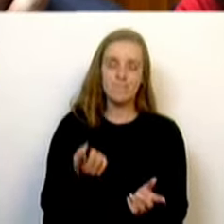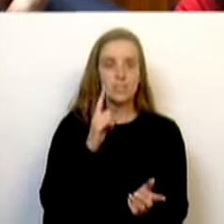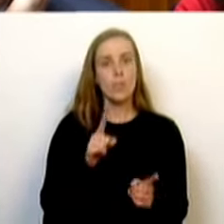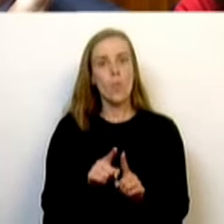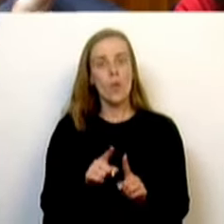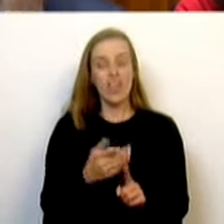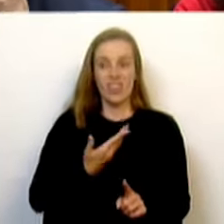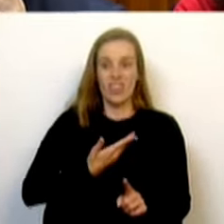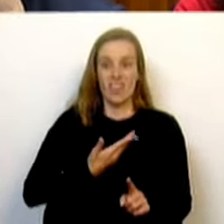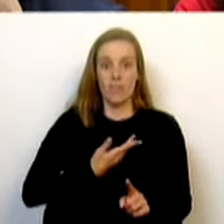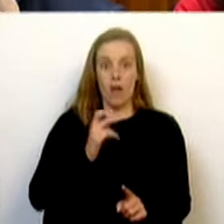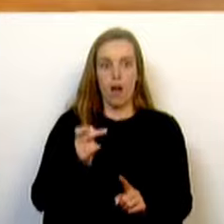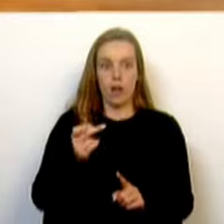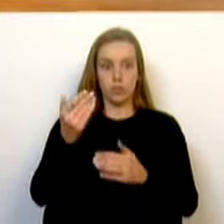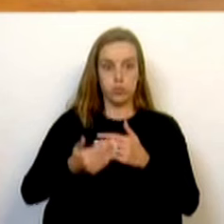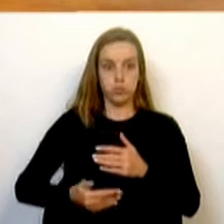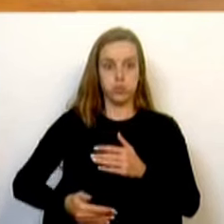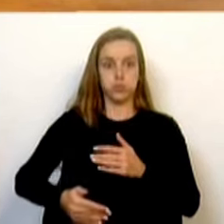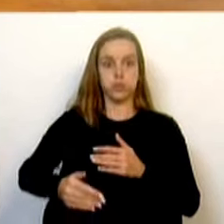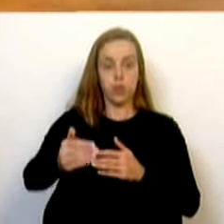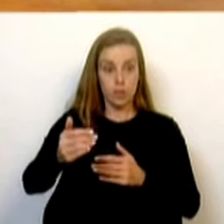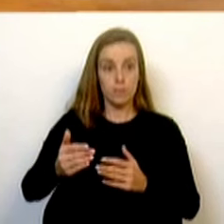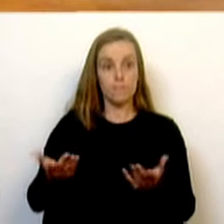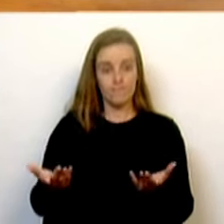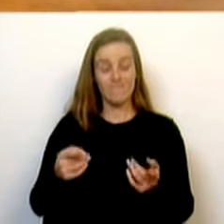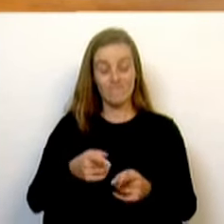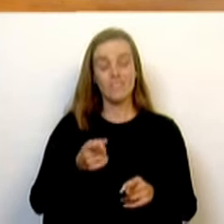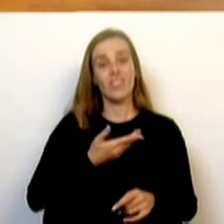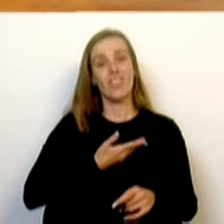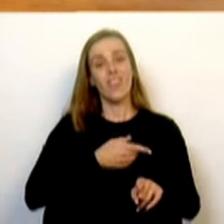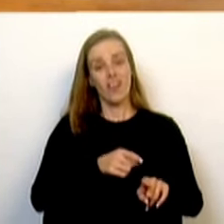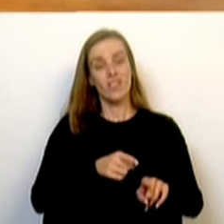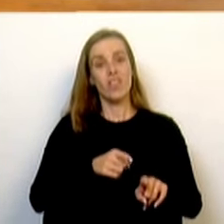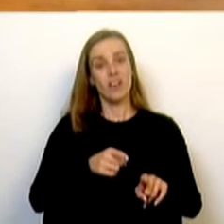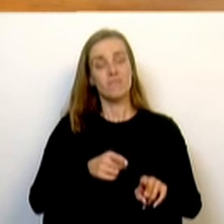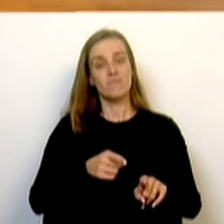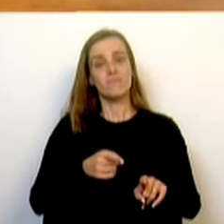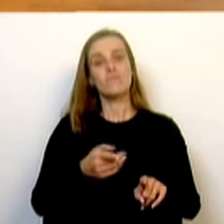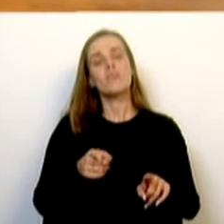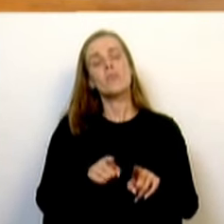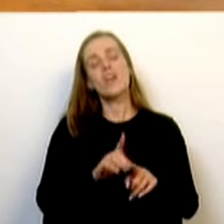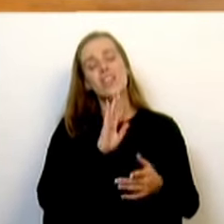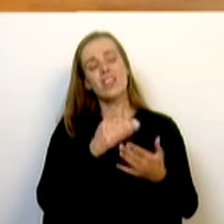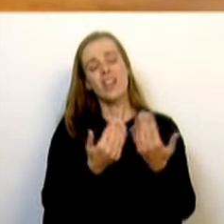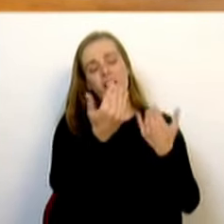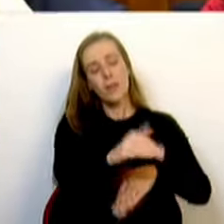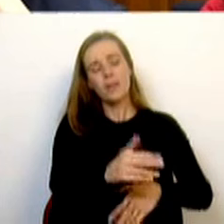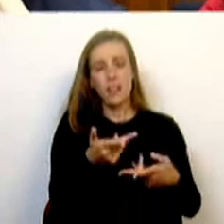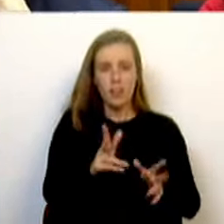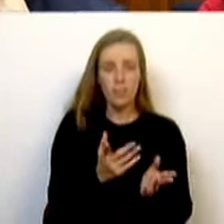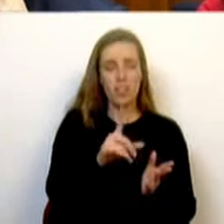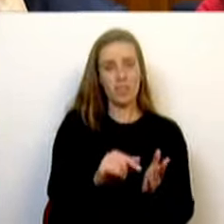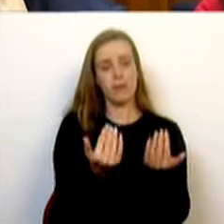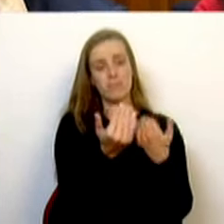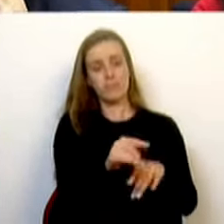muitas décadas. O endividamento limita a liberdade, limita a mobilidade e limita a